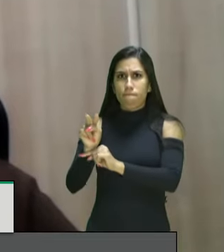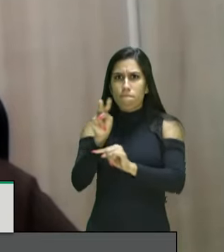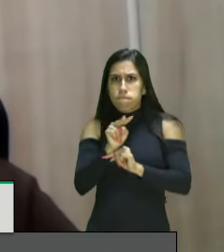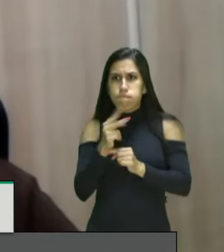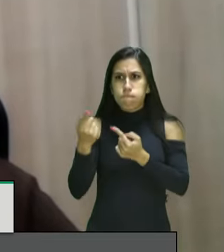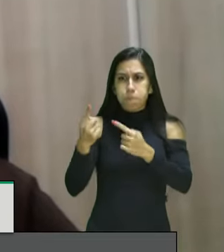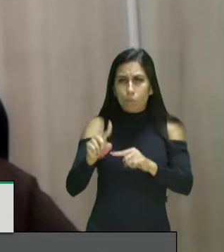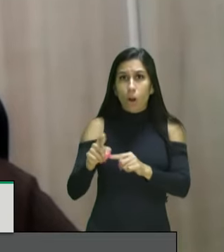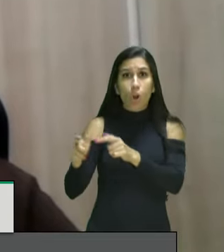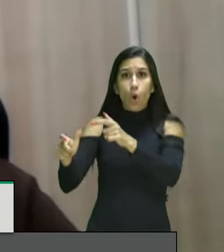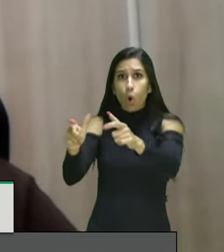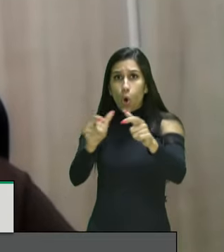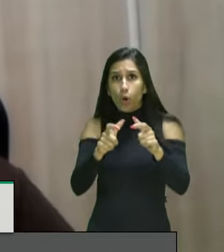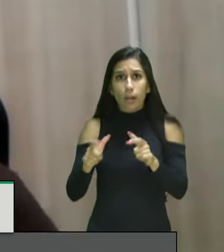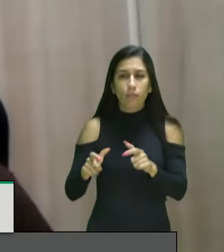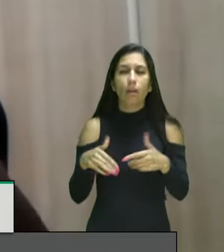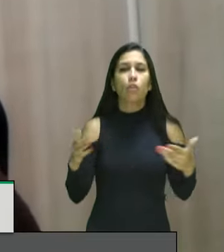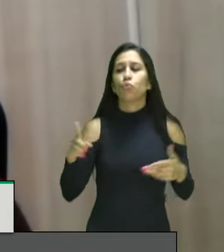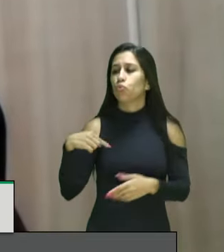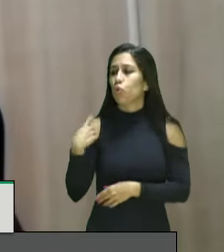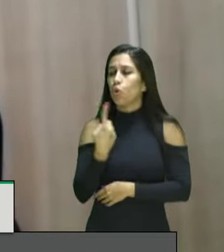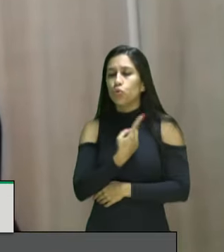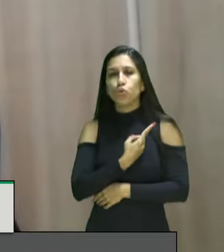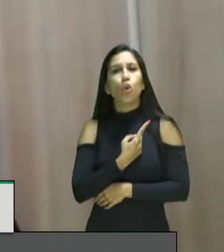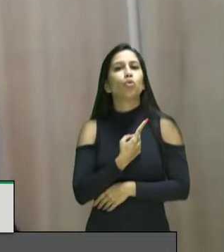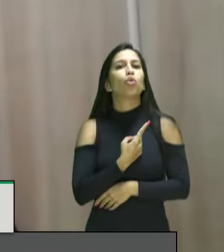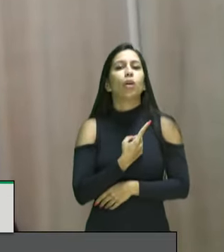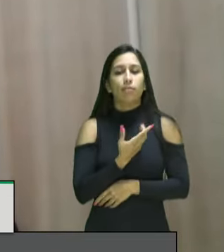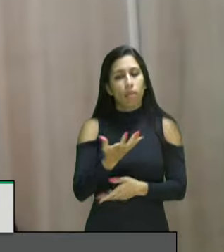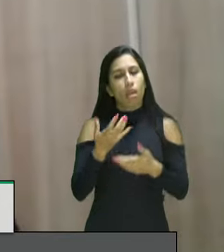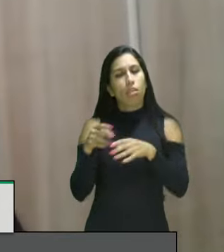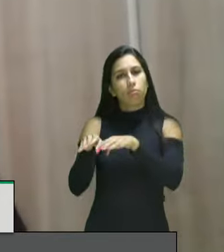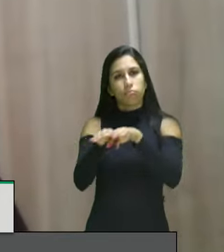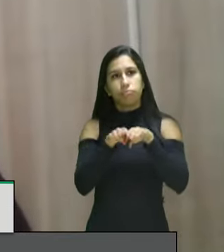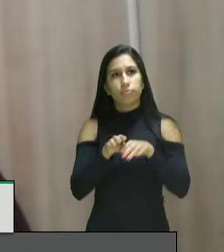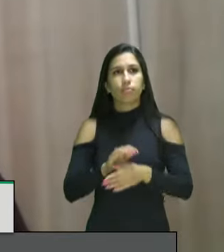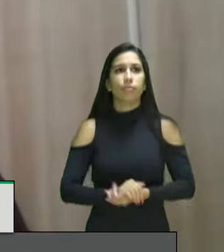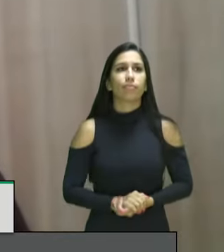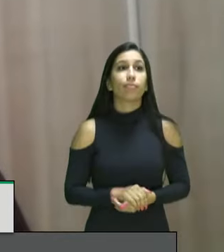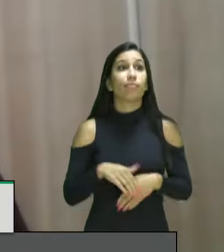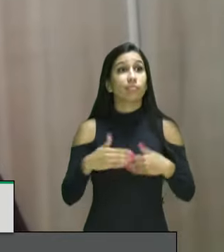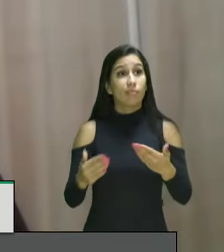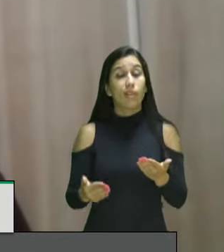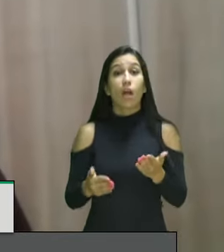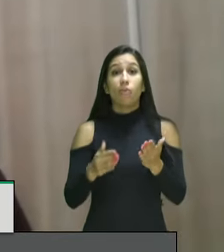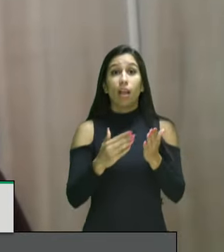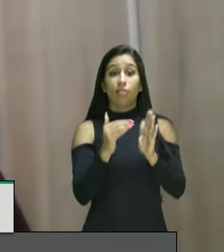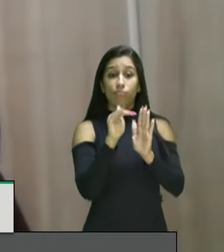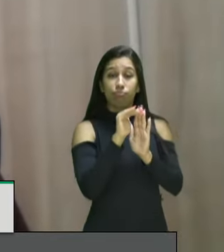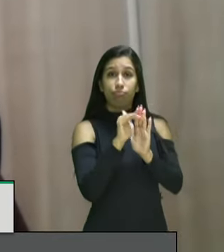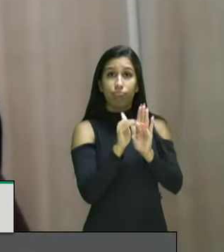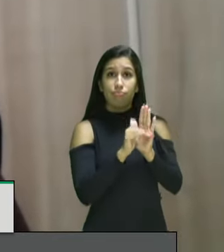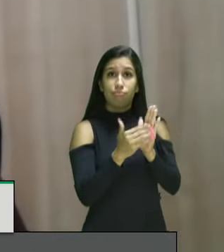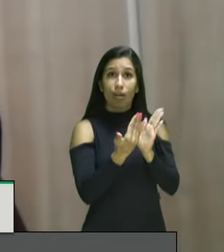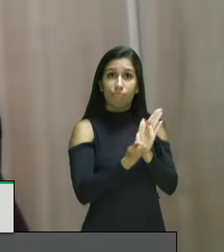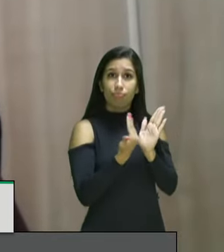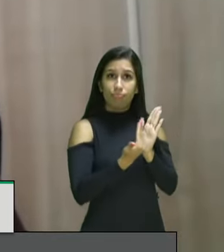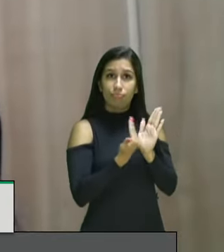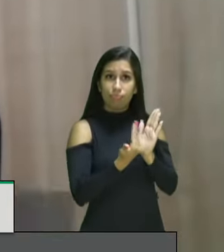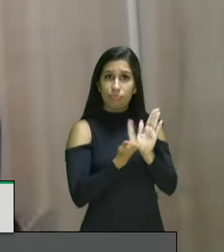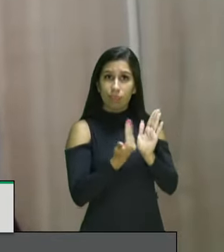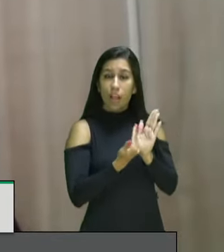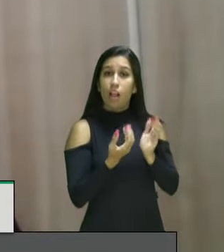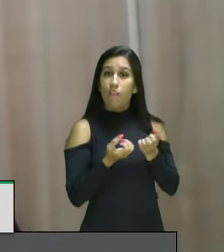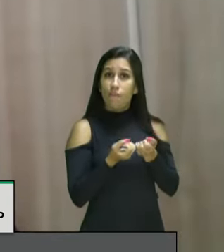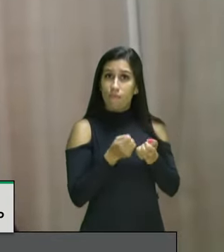públicos pela equidade racial nós temos aqui uma cartilha que vai ser distribuída em todo o território nacional mas